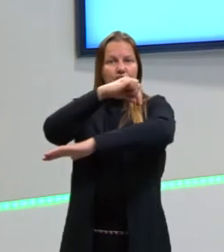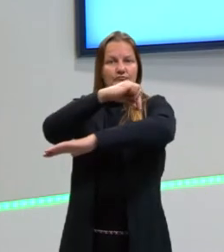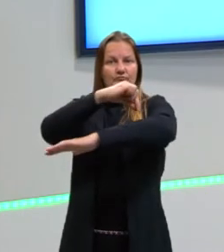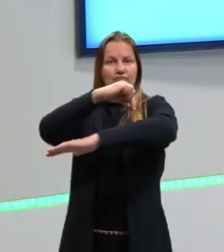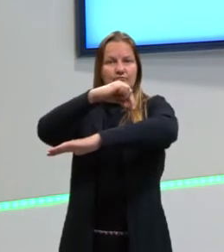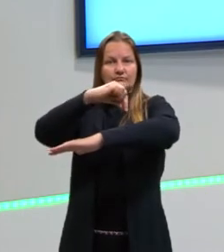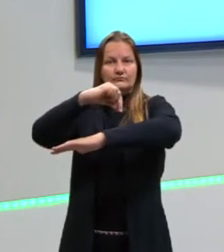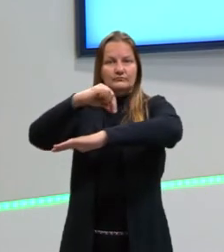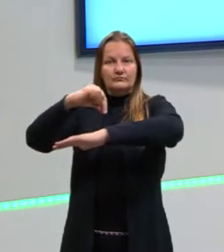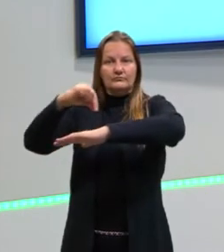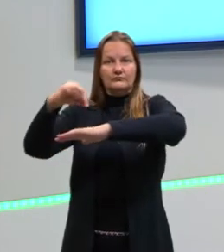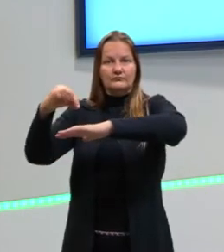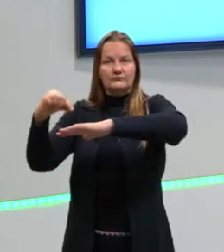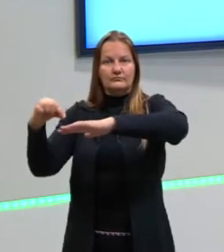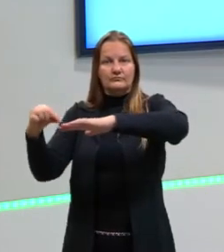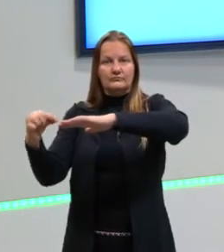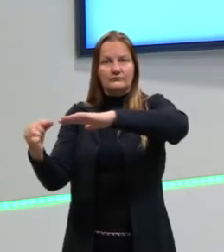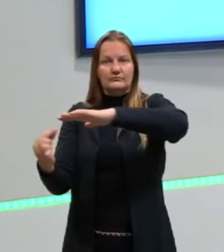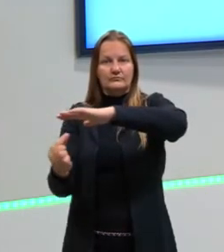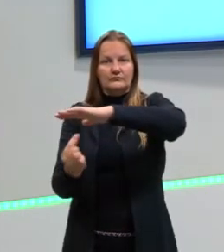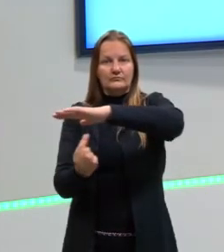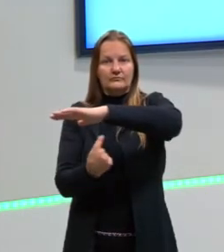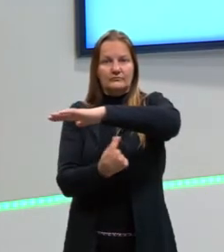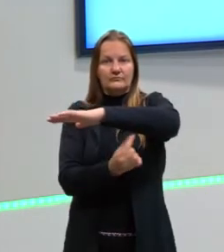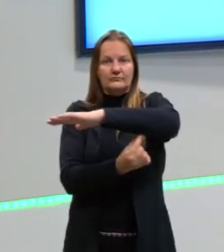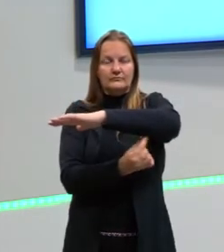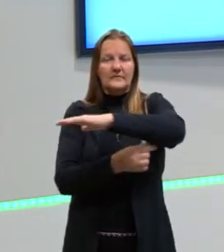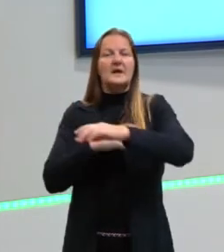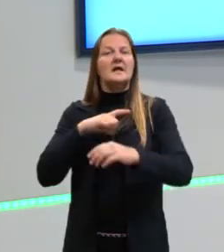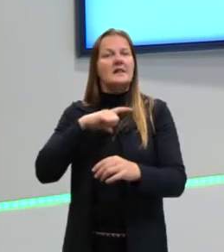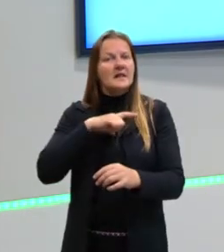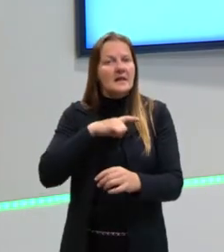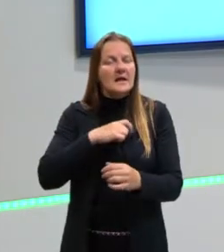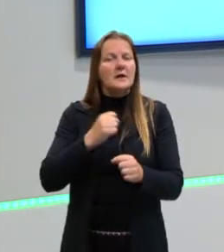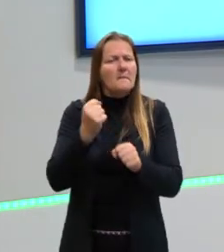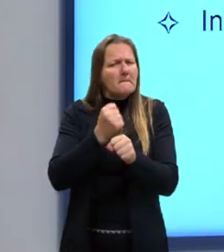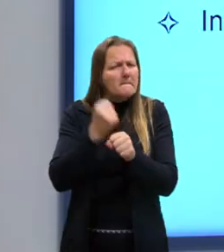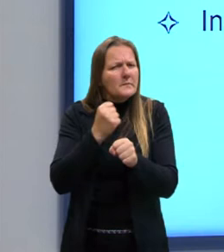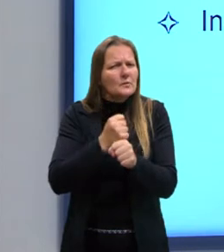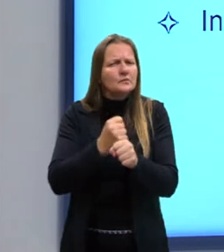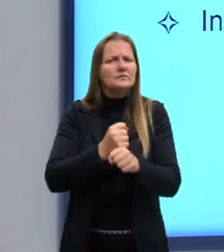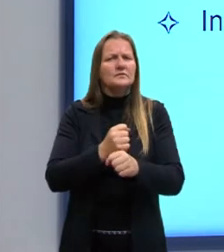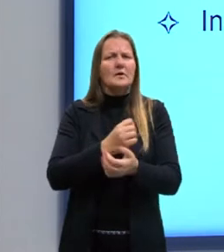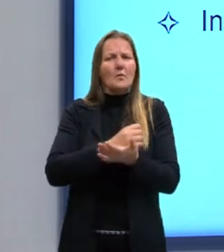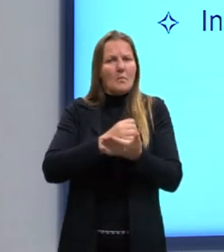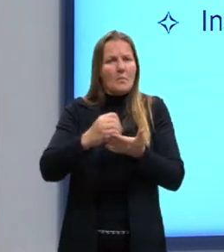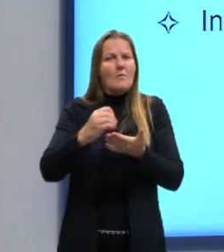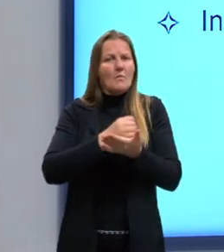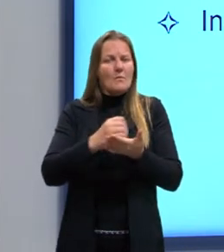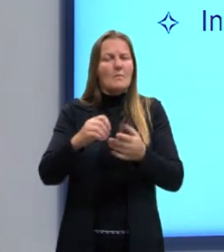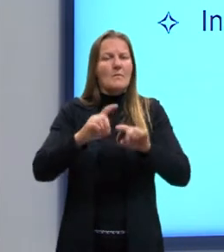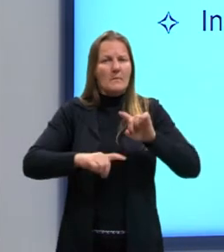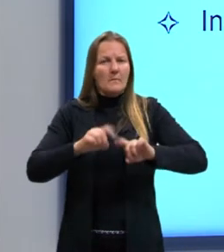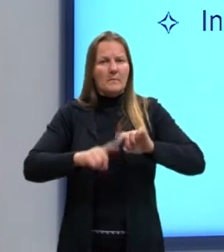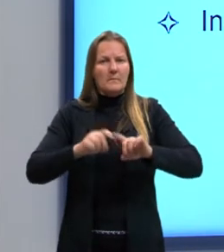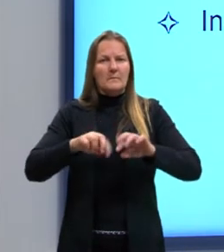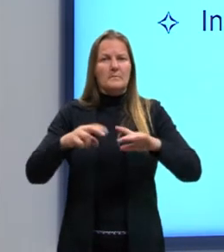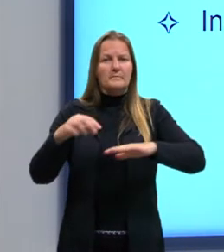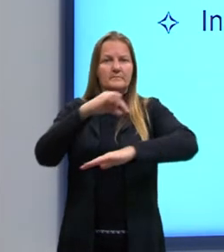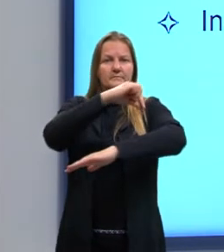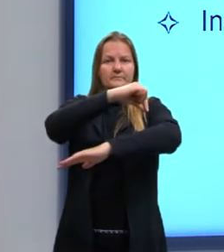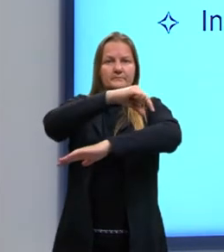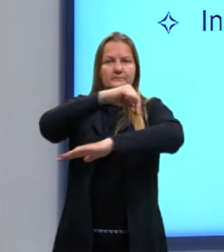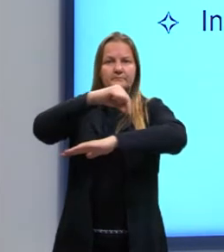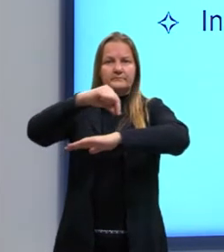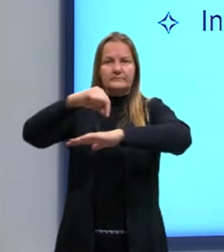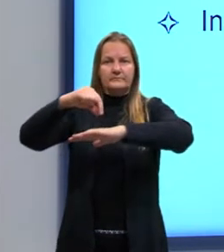Certo? Até aí, ok. A diferença delas é o seguinte. Na quimiosíntese, se utiliza, então,